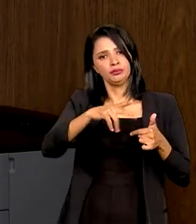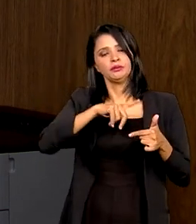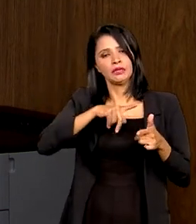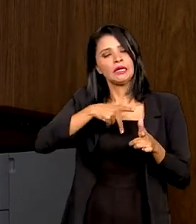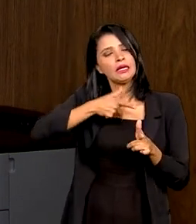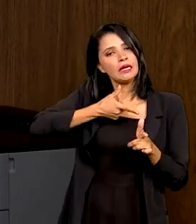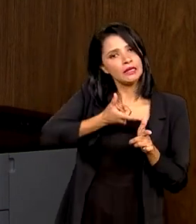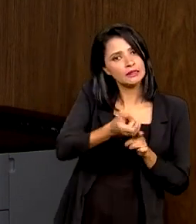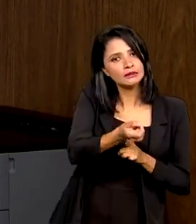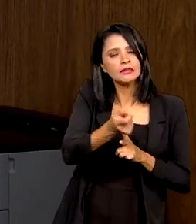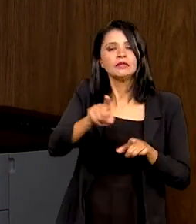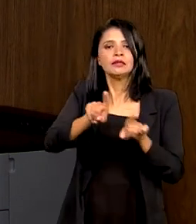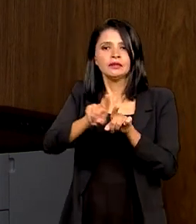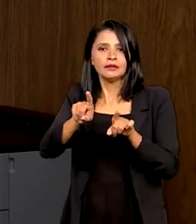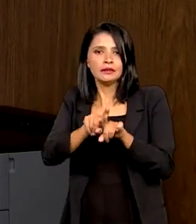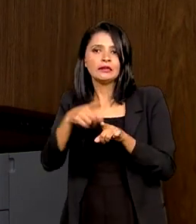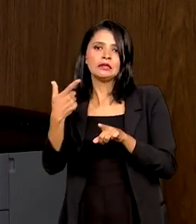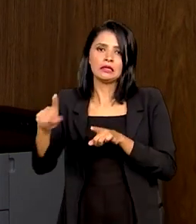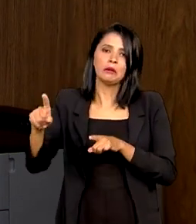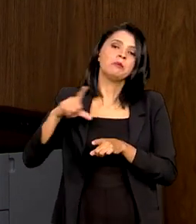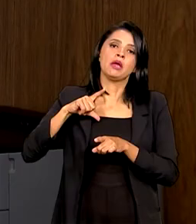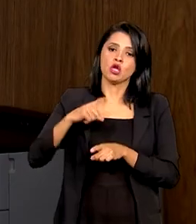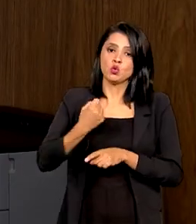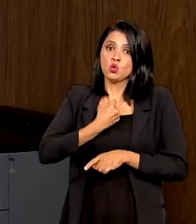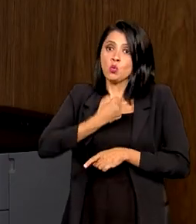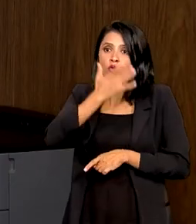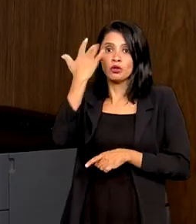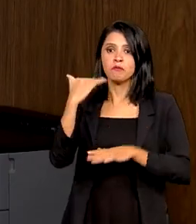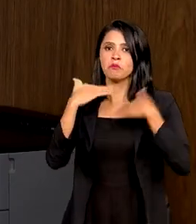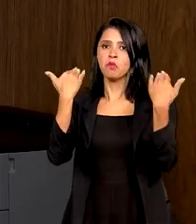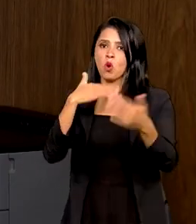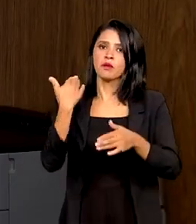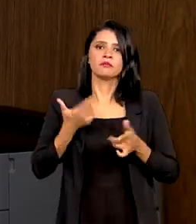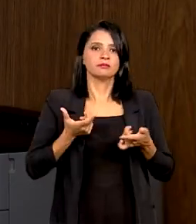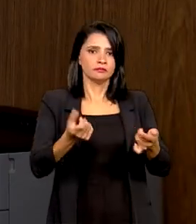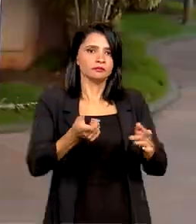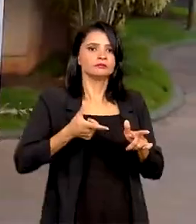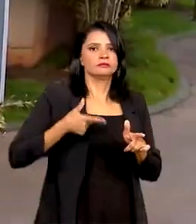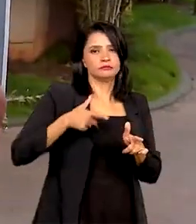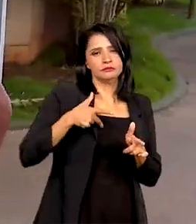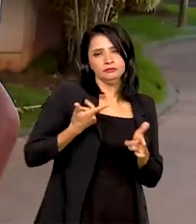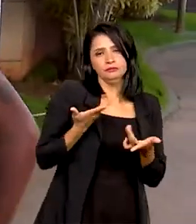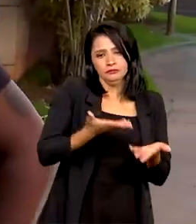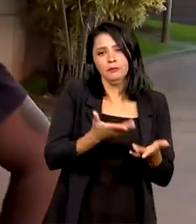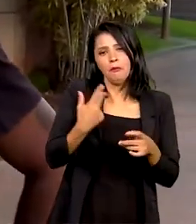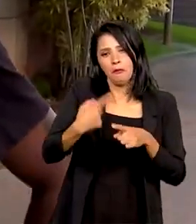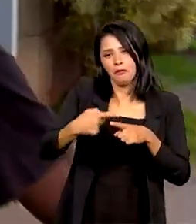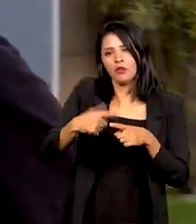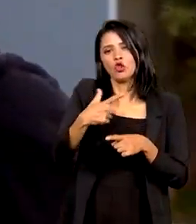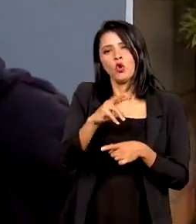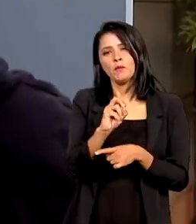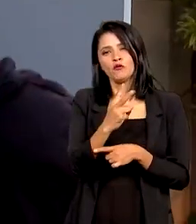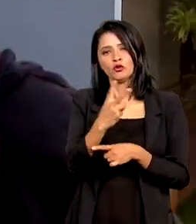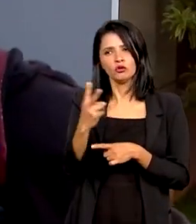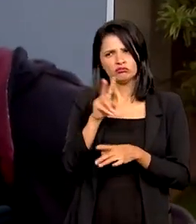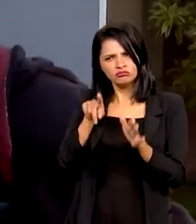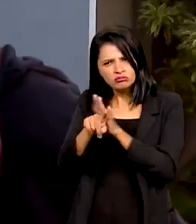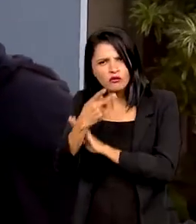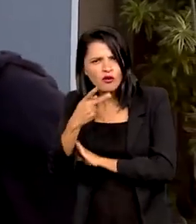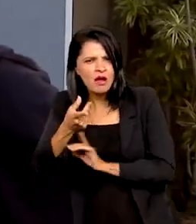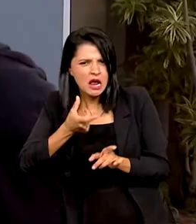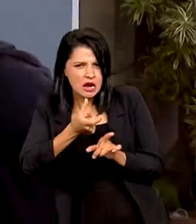em terceiro lugar em número total de mortes por câncer de pênis em 2022. Já ouviu falar em câncer de pênis? Não.